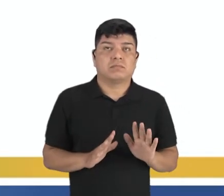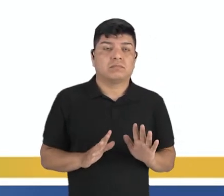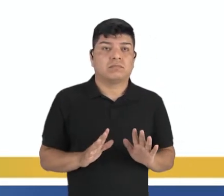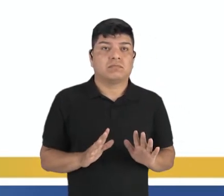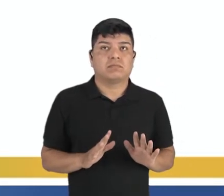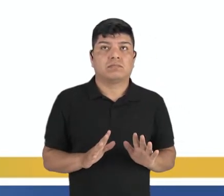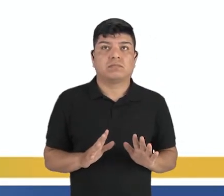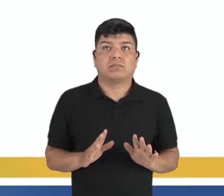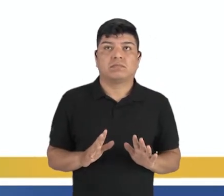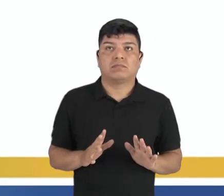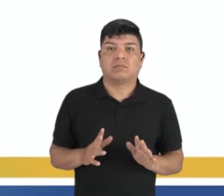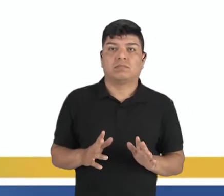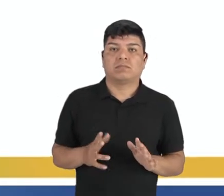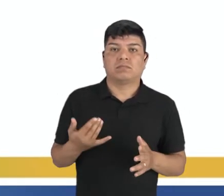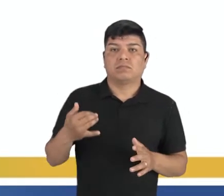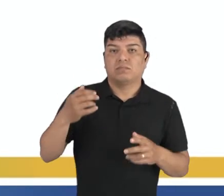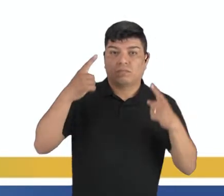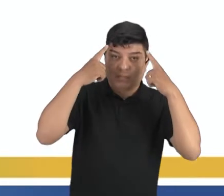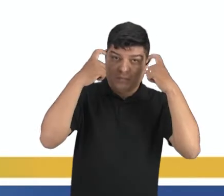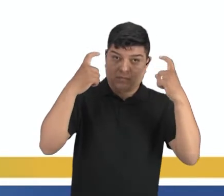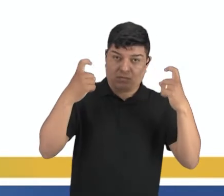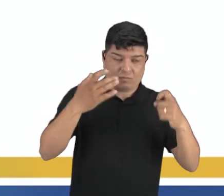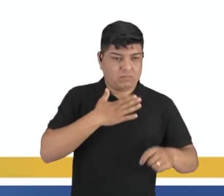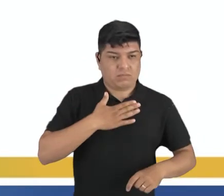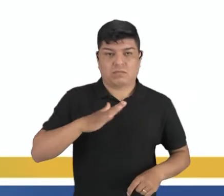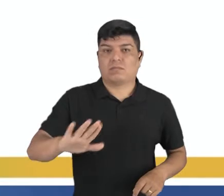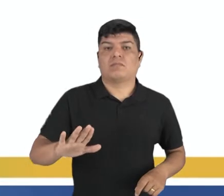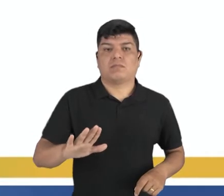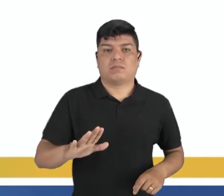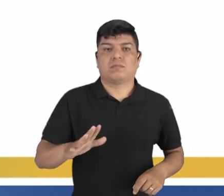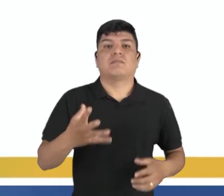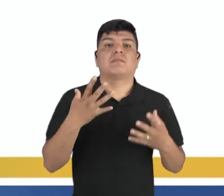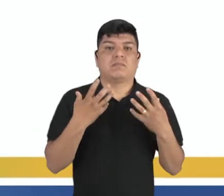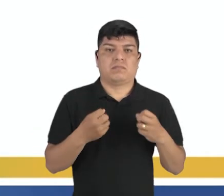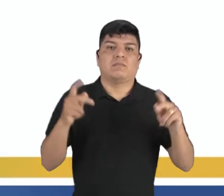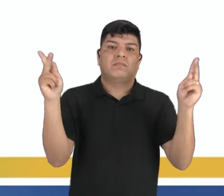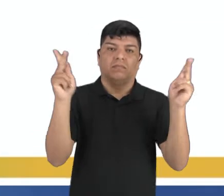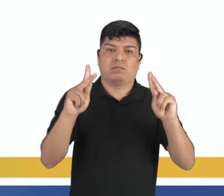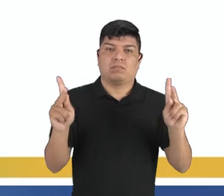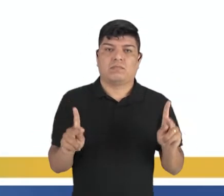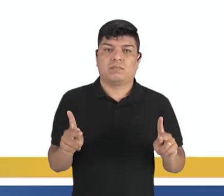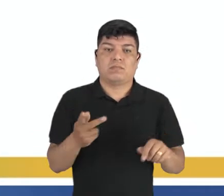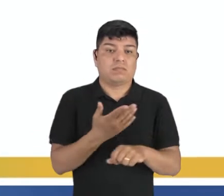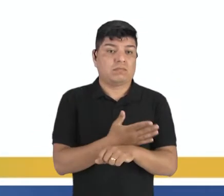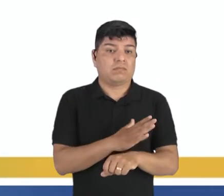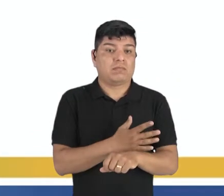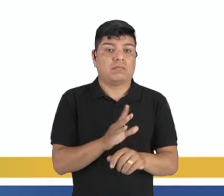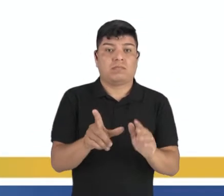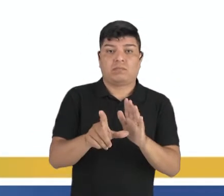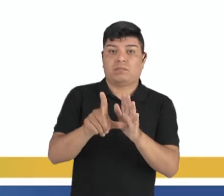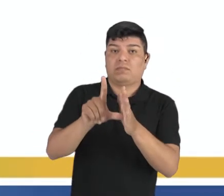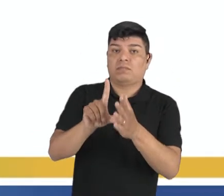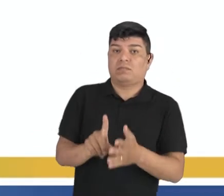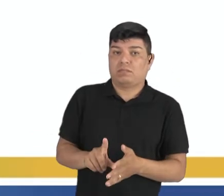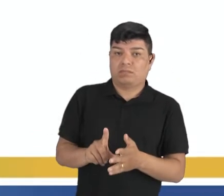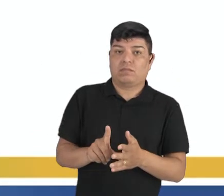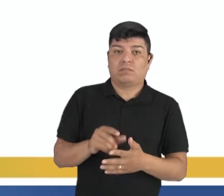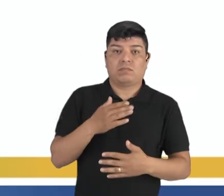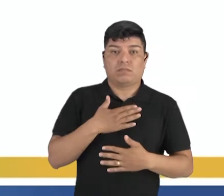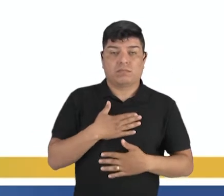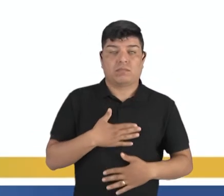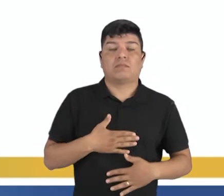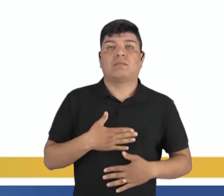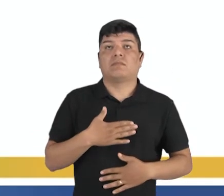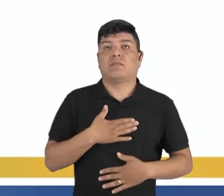ele é contra a violência, ele é a favor da paz. Os seus treinos, antes mesmo da parte física,